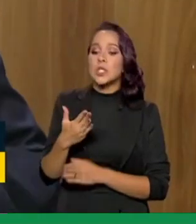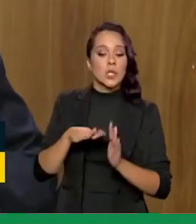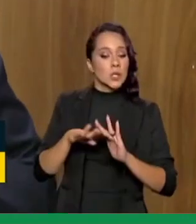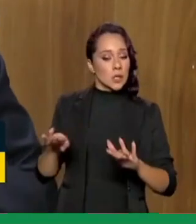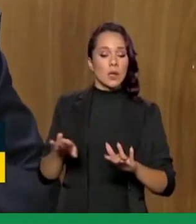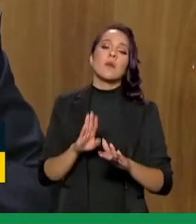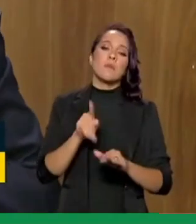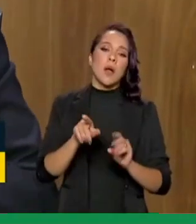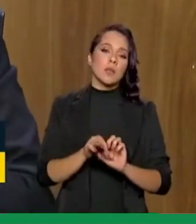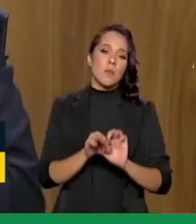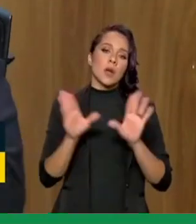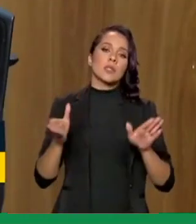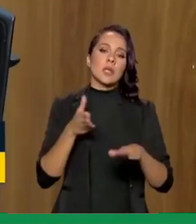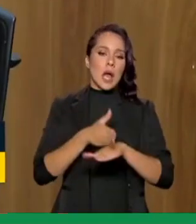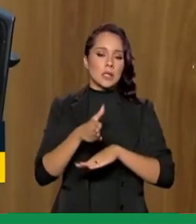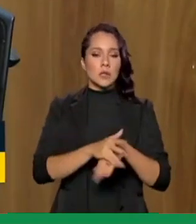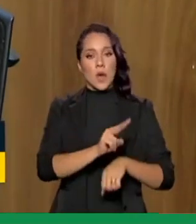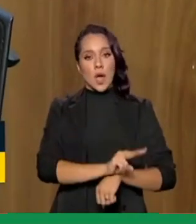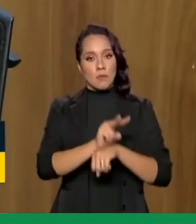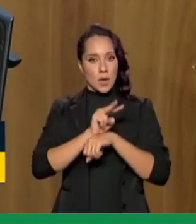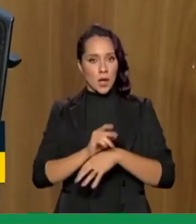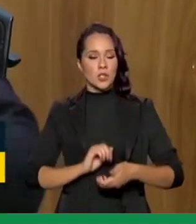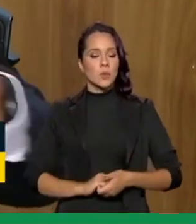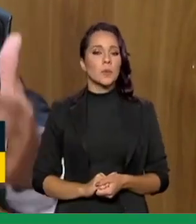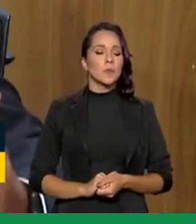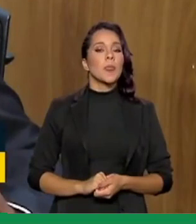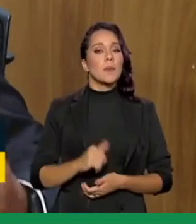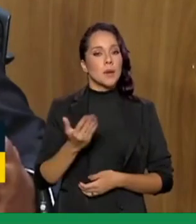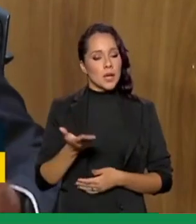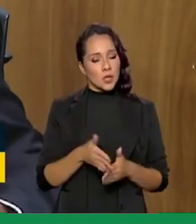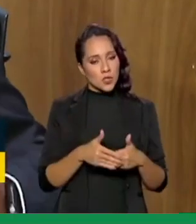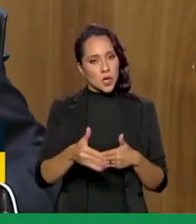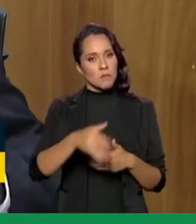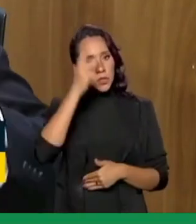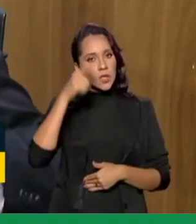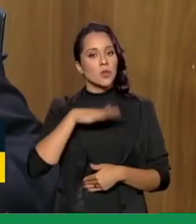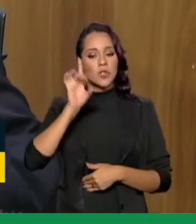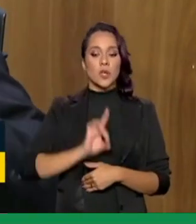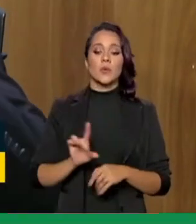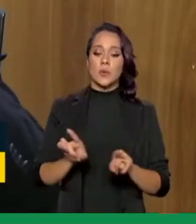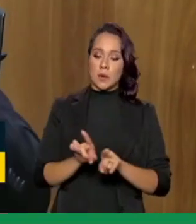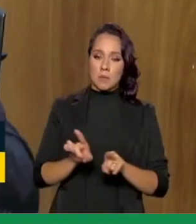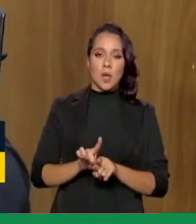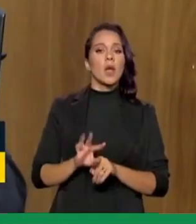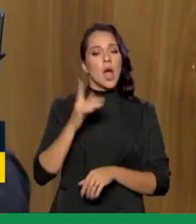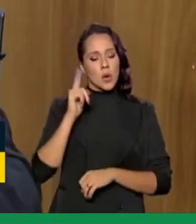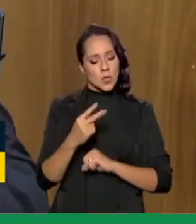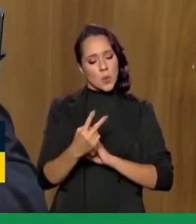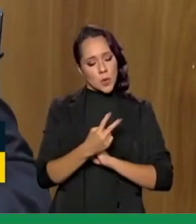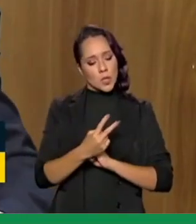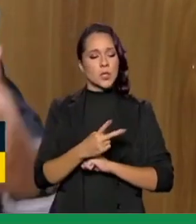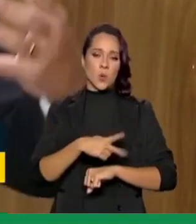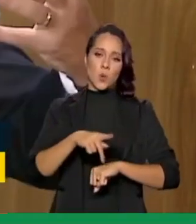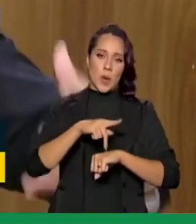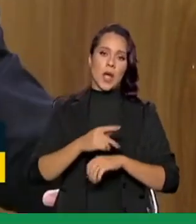democratizar esse acesso ao crédito formal para que a partir dali essas pessoas tenham o direito também a proteção do